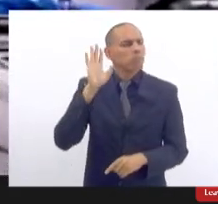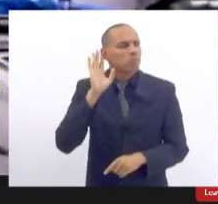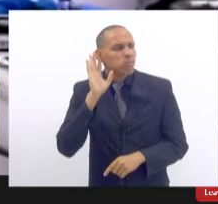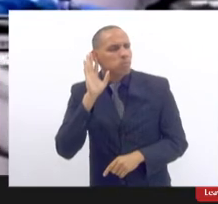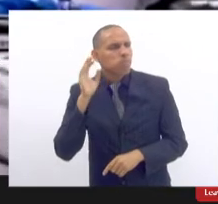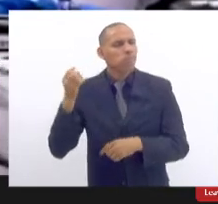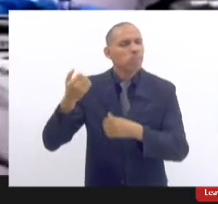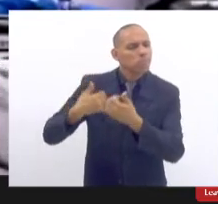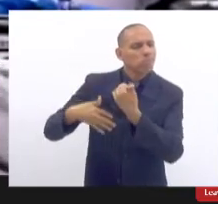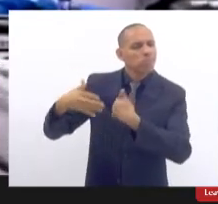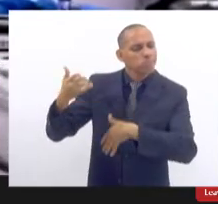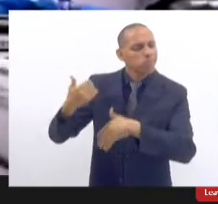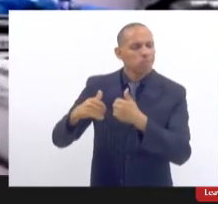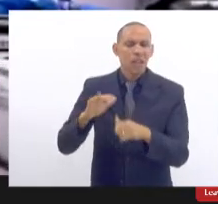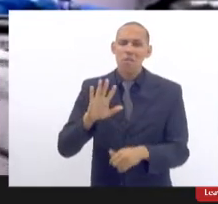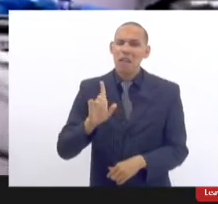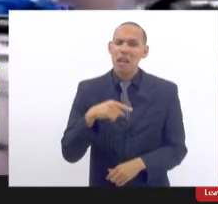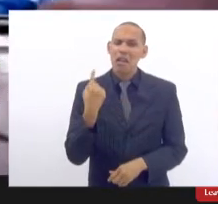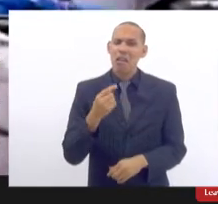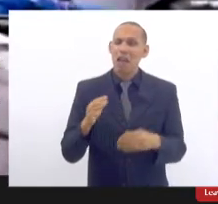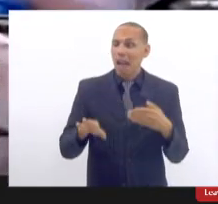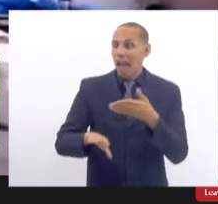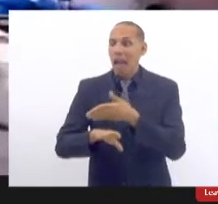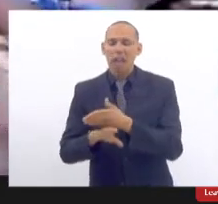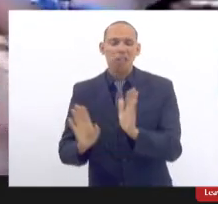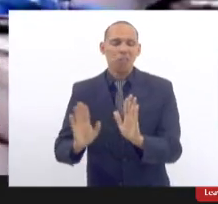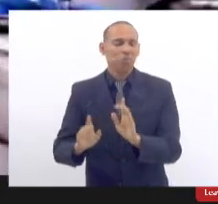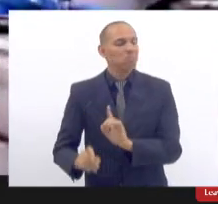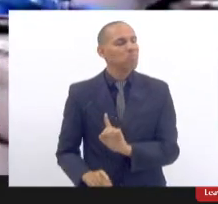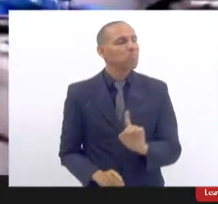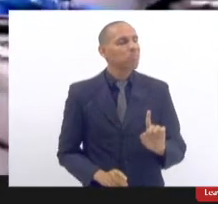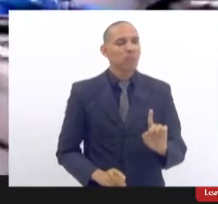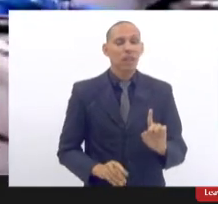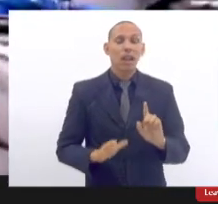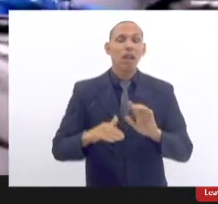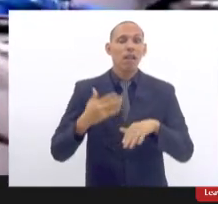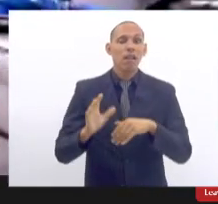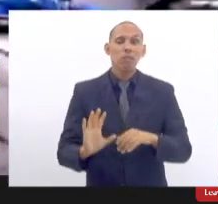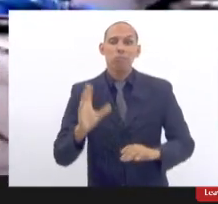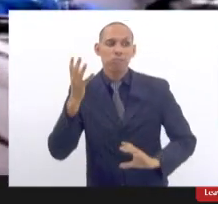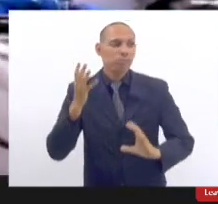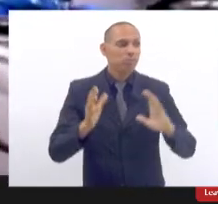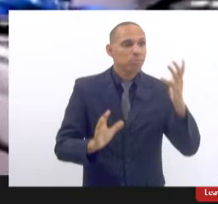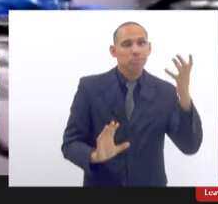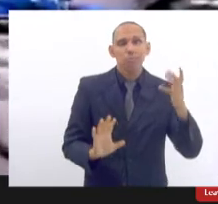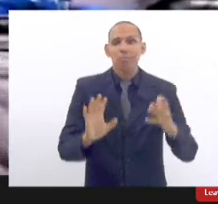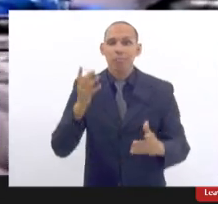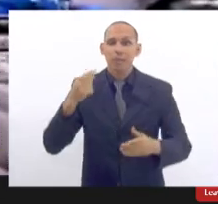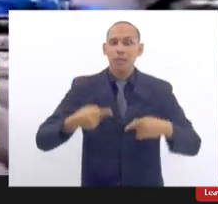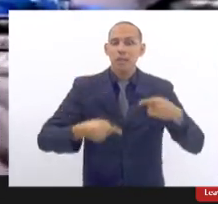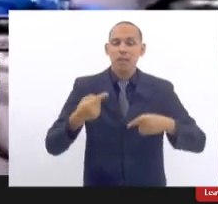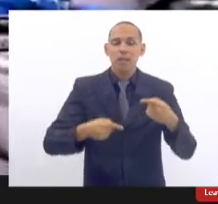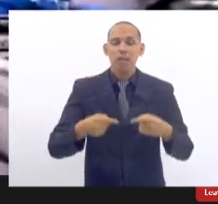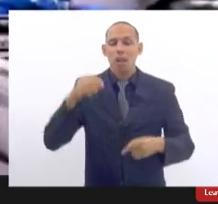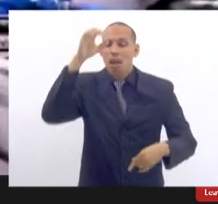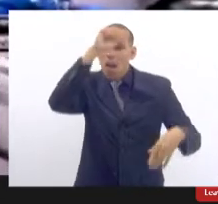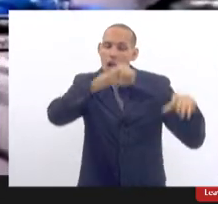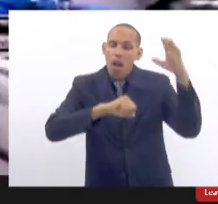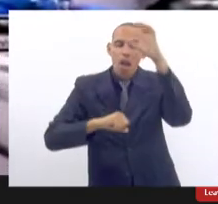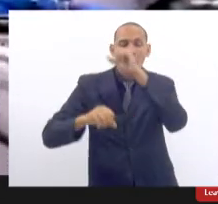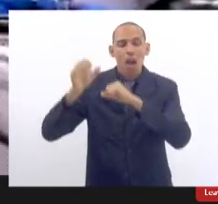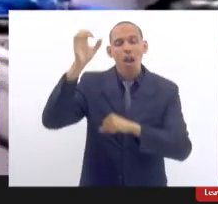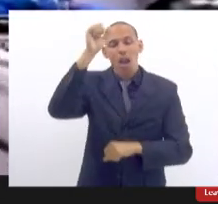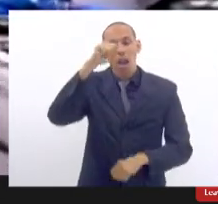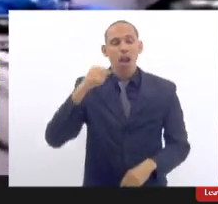fica um pouco à margem dessas coisas e algumas coisas vão surgindo no decorrer desse debate e